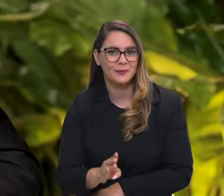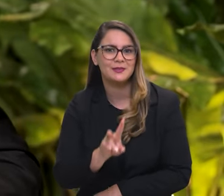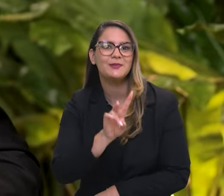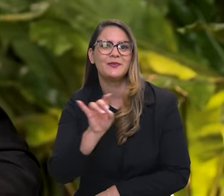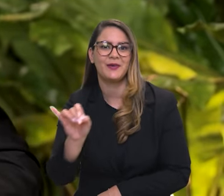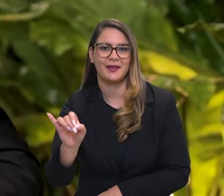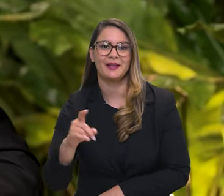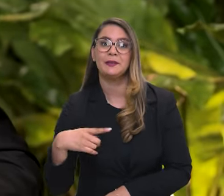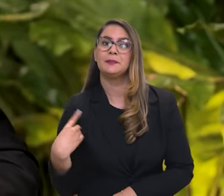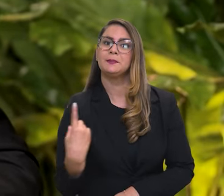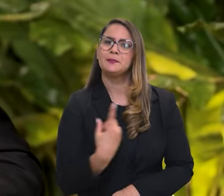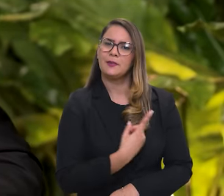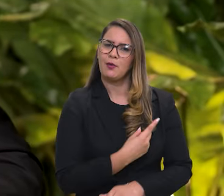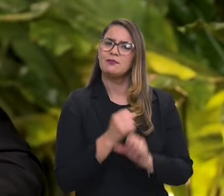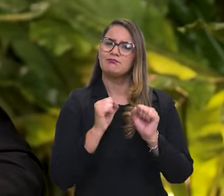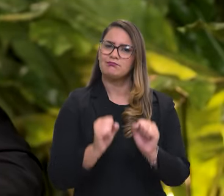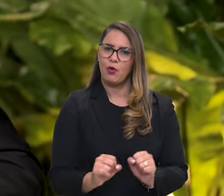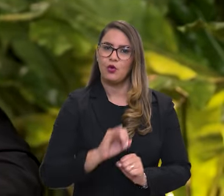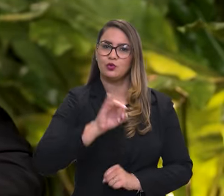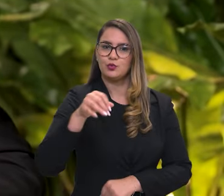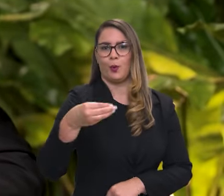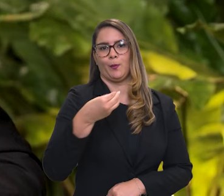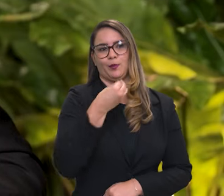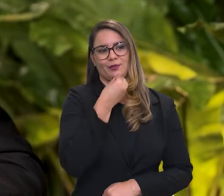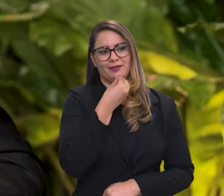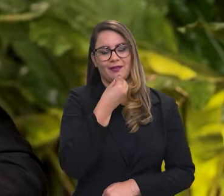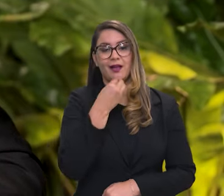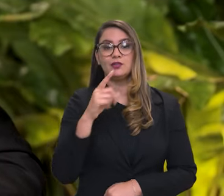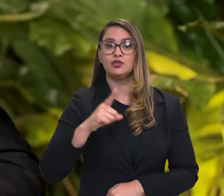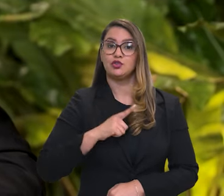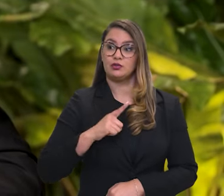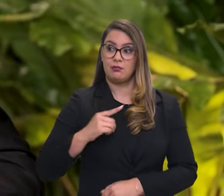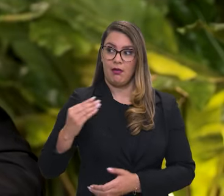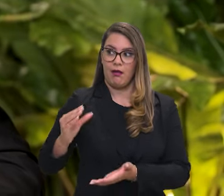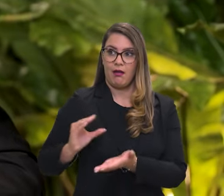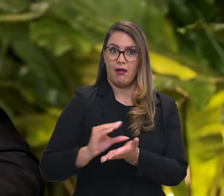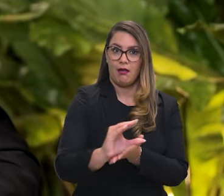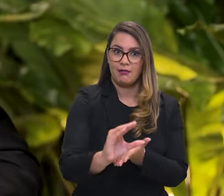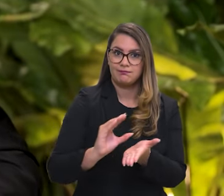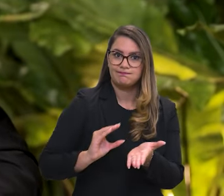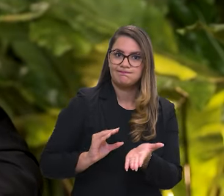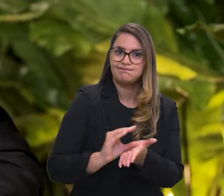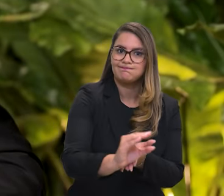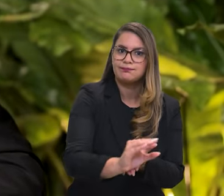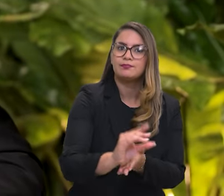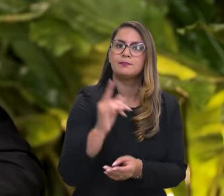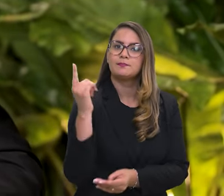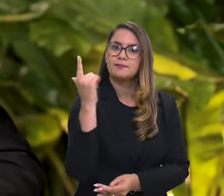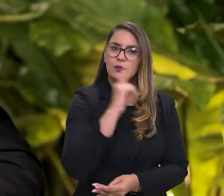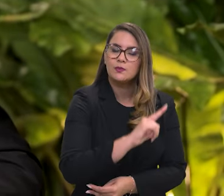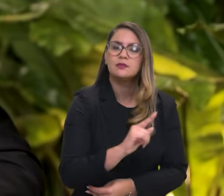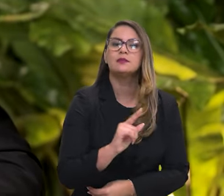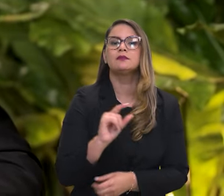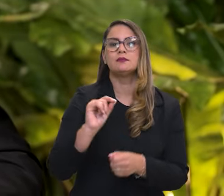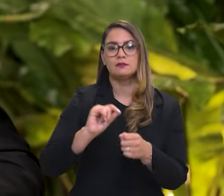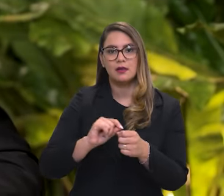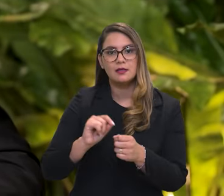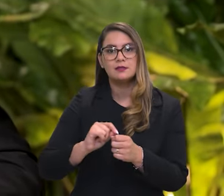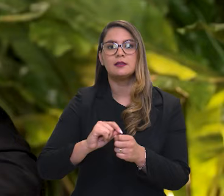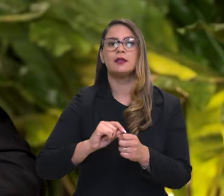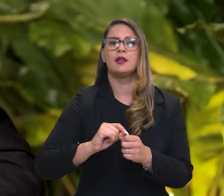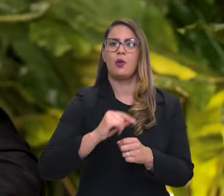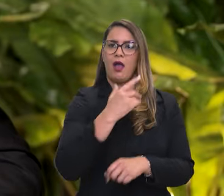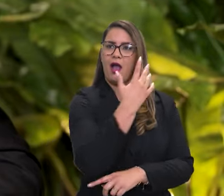Brasil. E para nós também pode ser uma grande oportunidade de ter os investimentos necessários para que, de fato, a gente